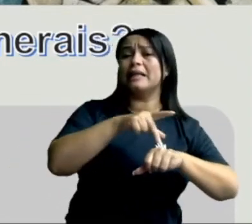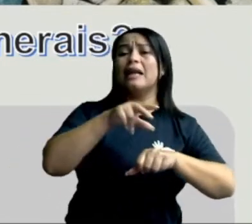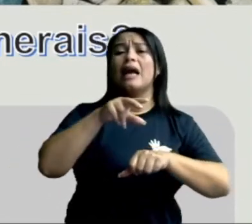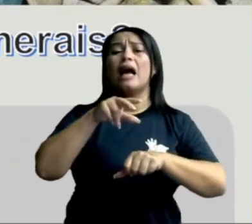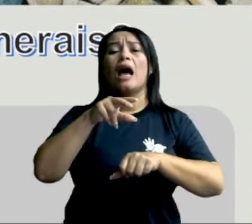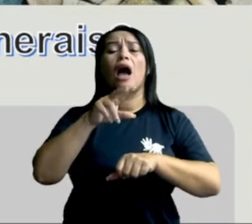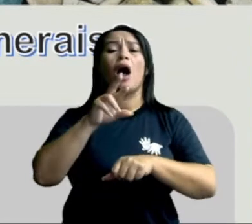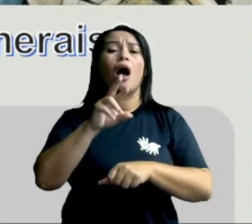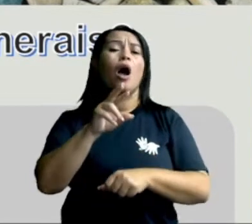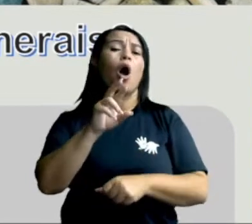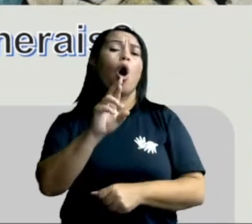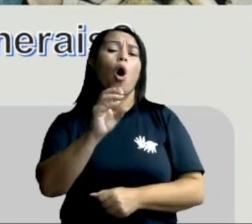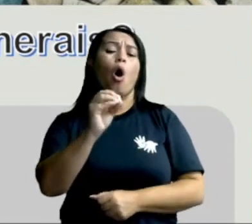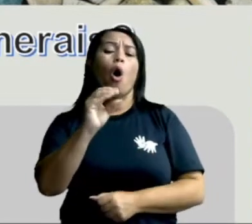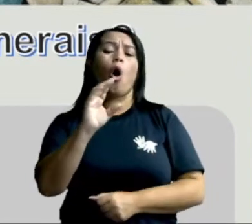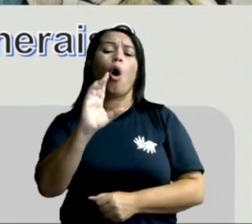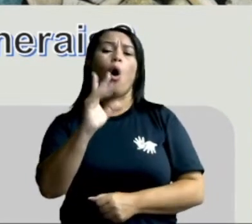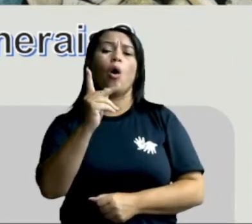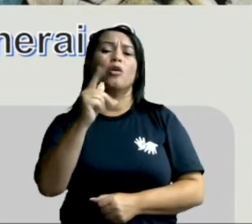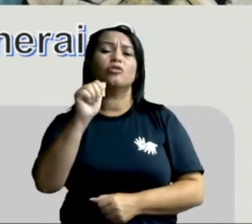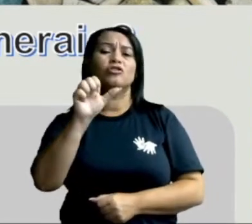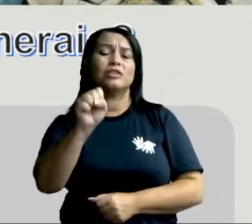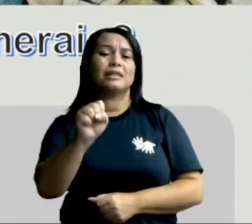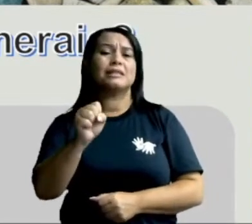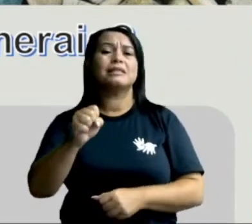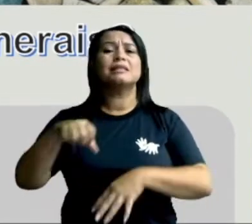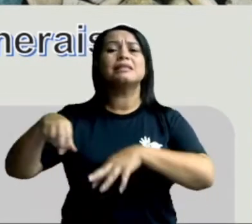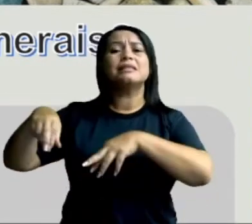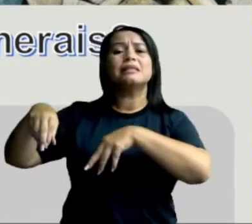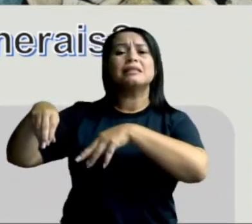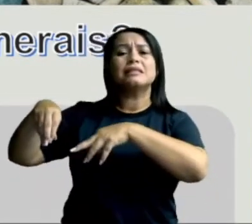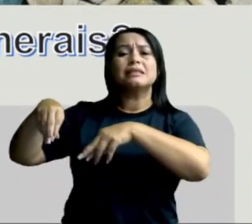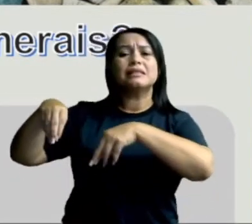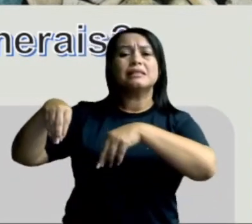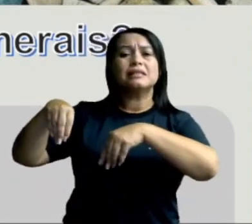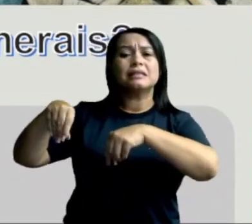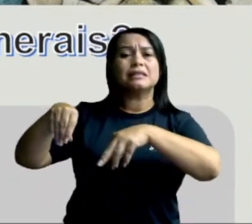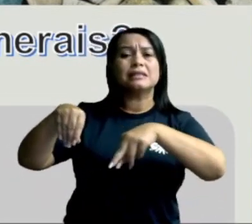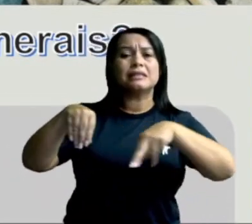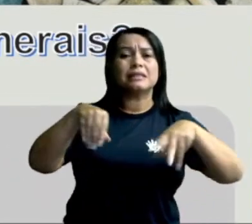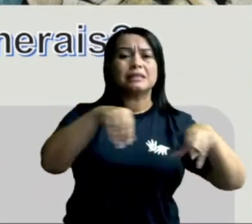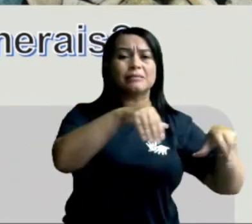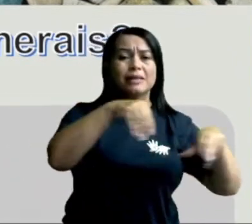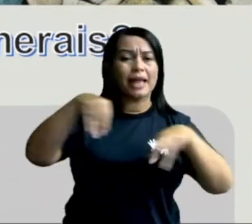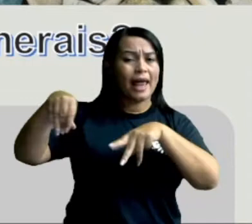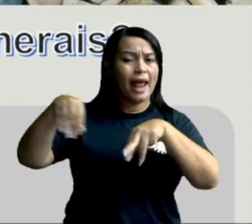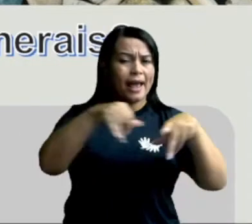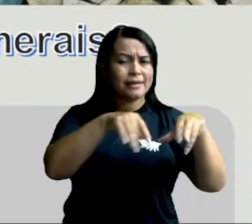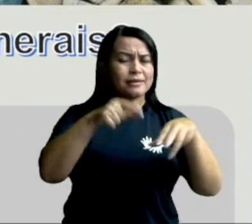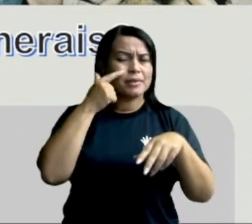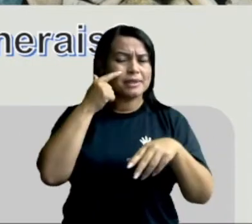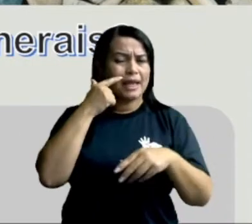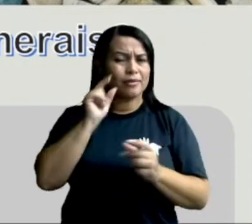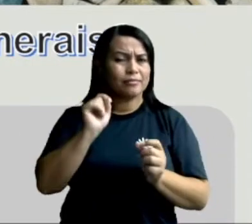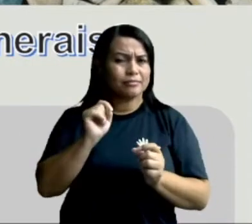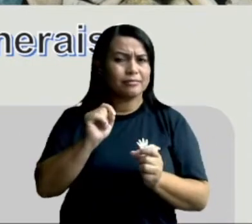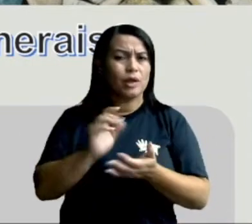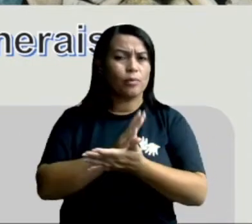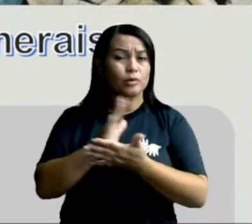rochas e minerais? Já pensaram com a diferença de pedra para rochas e minerais, pedras preciosas? Bem,